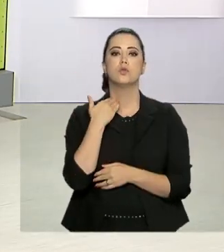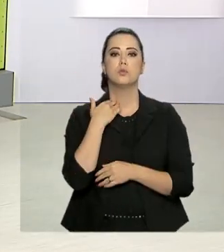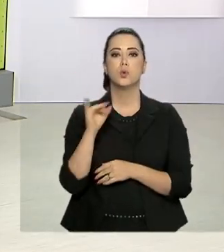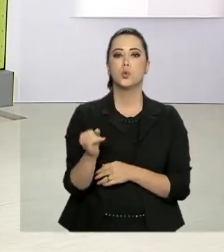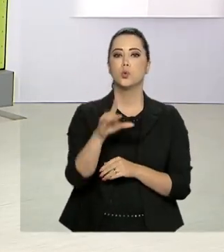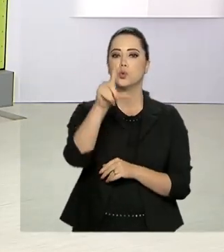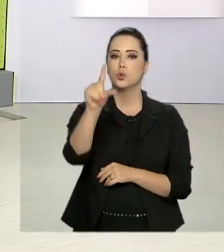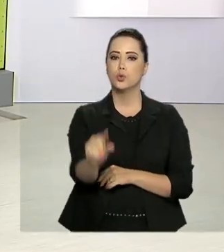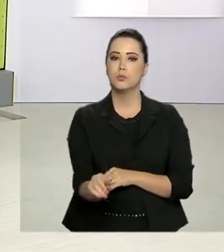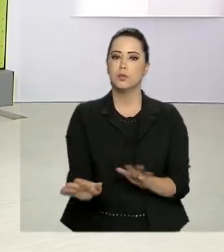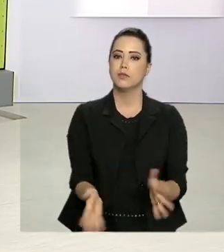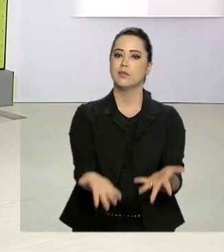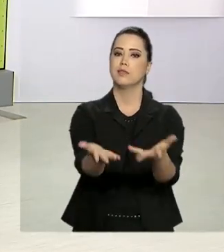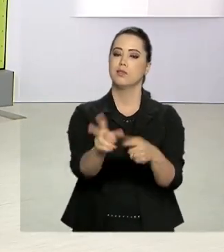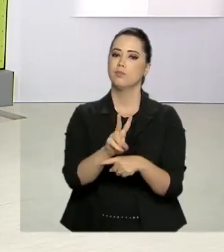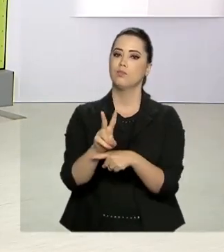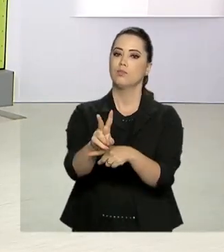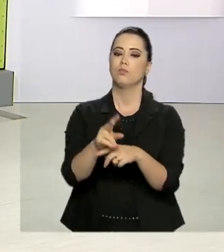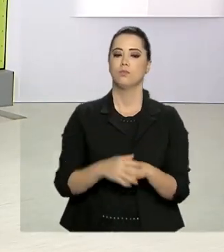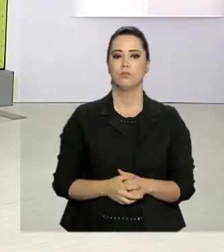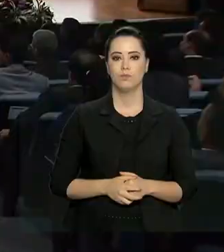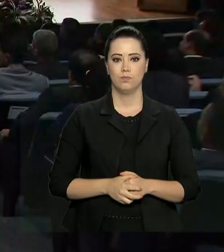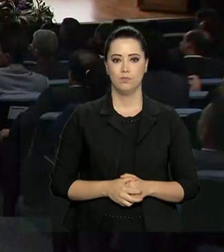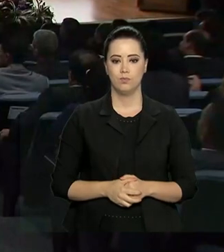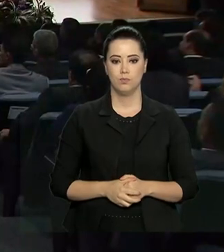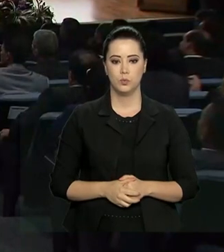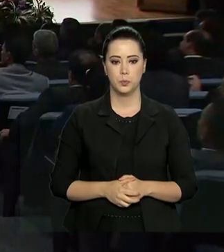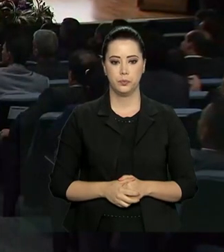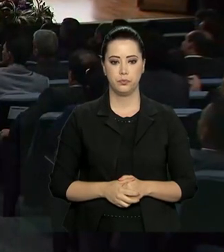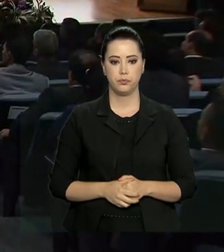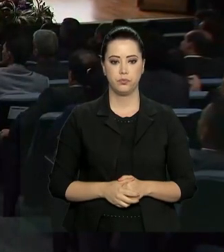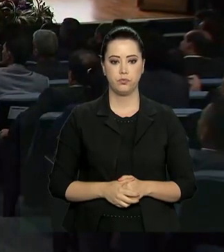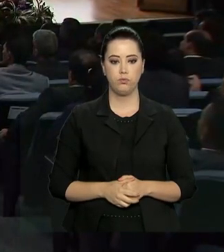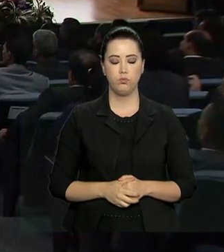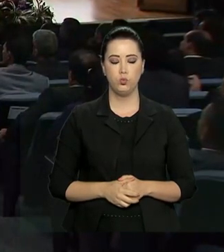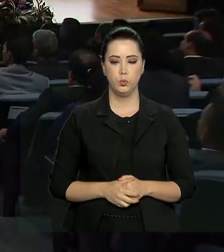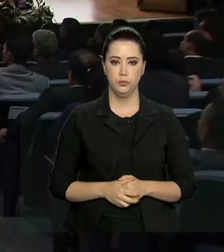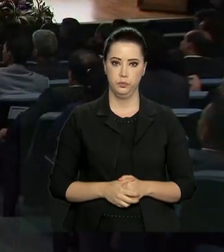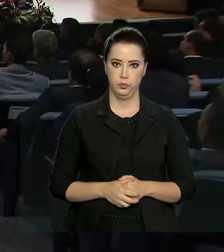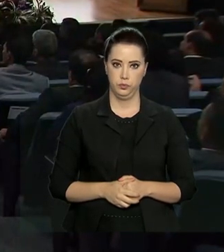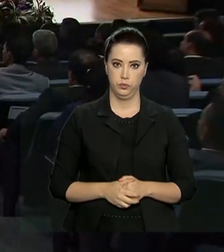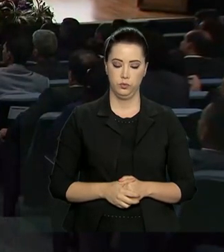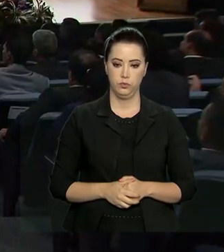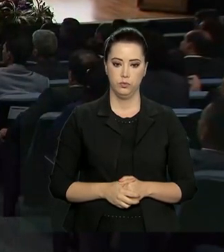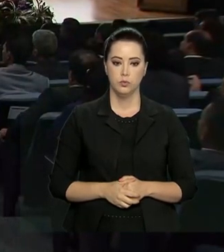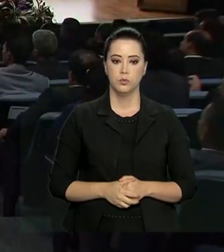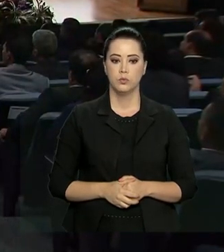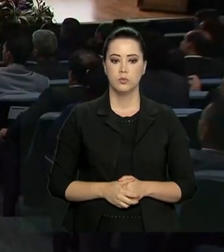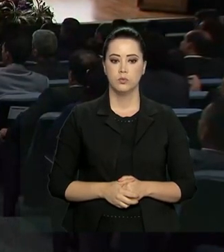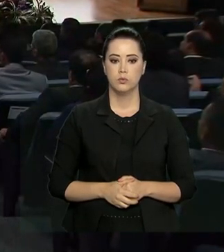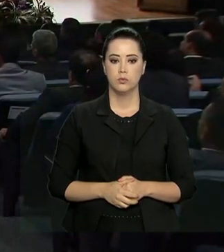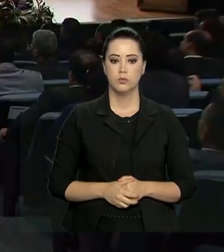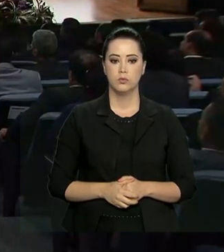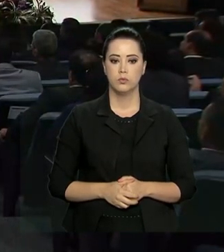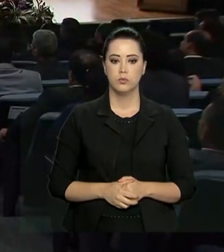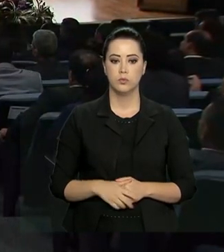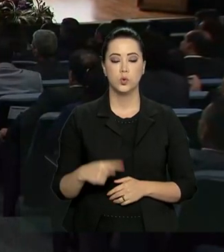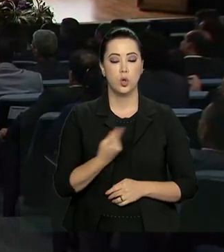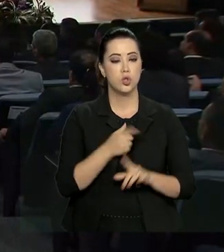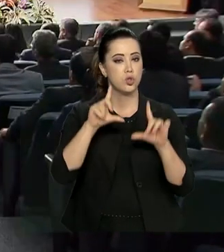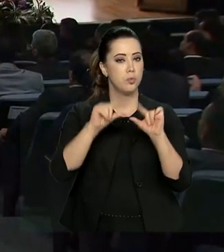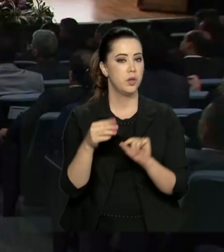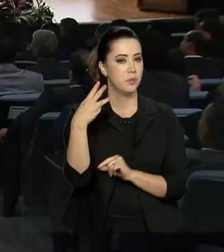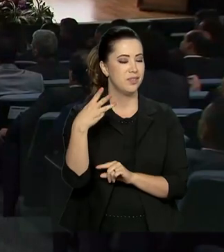juros baixos e incentivo ao crédito. Nós já reduzimos três vezes a taxa do cheque especial,